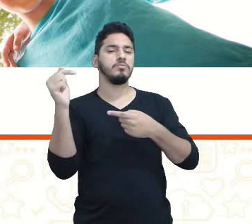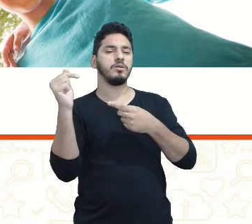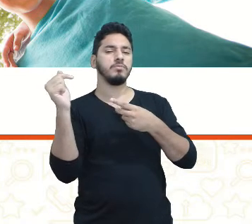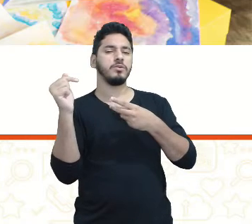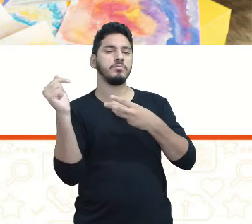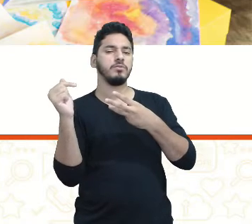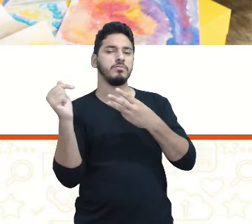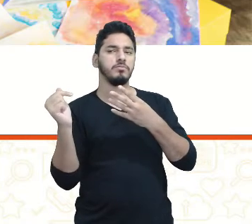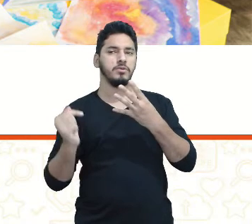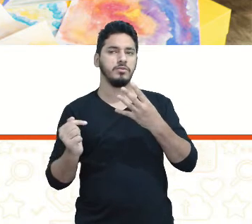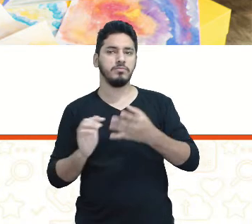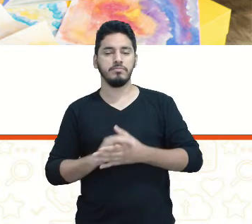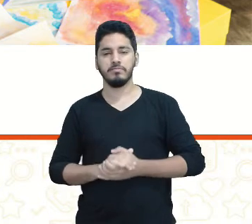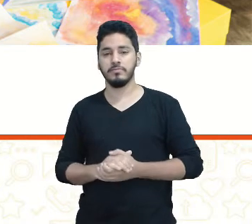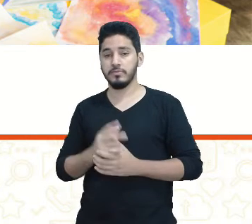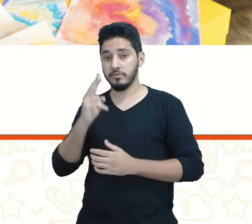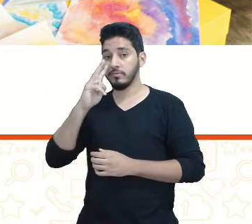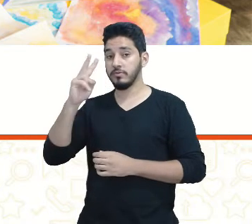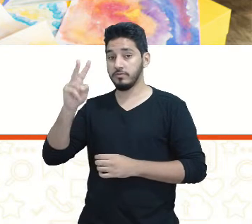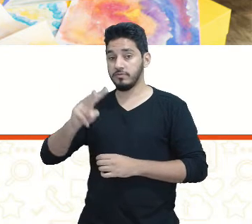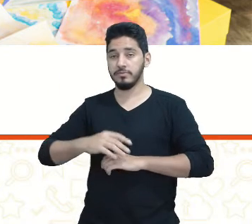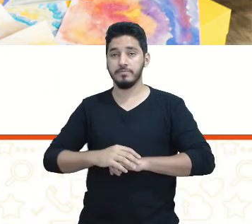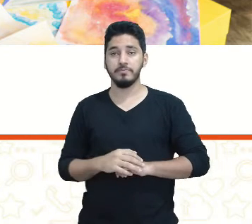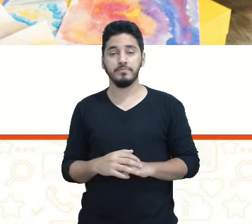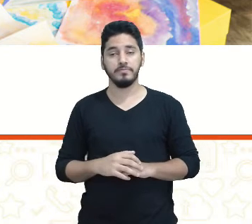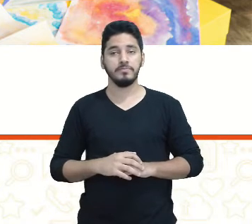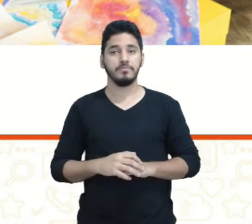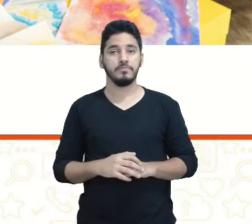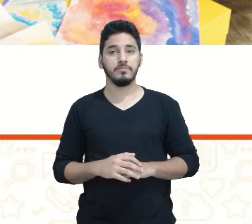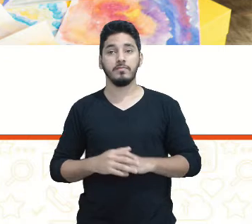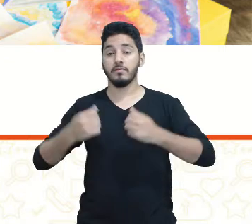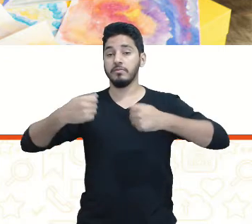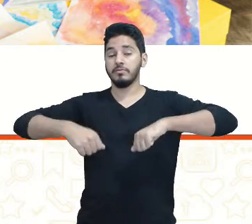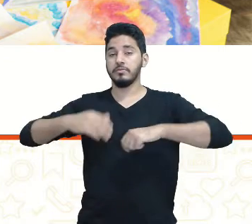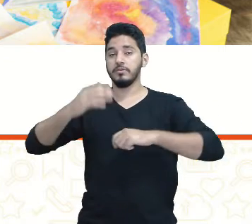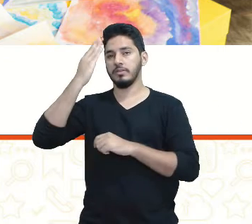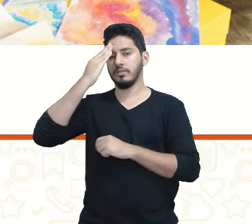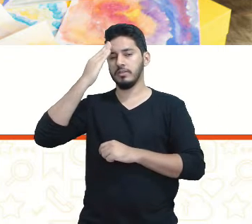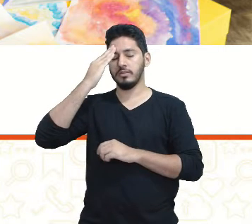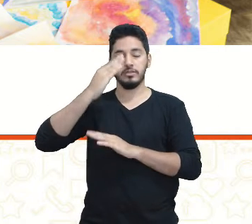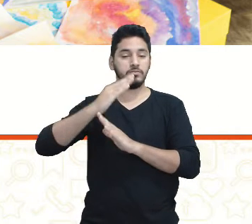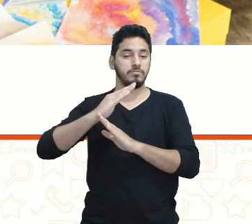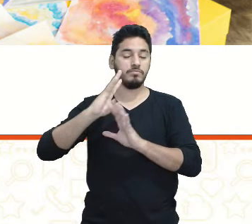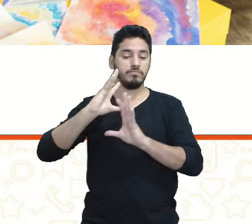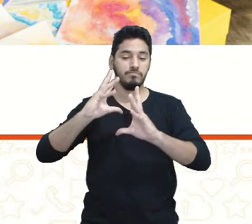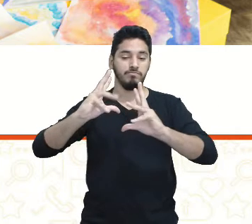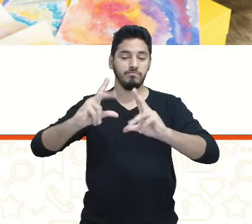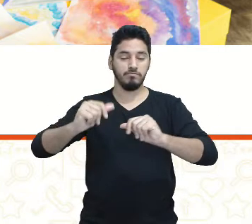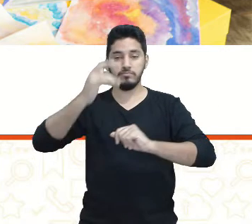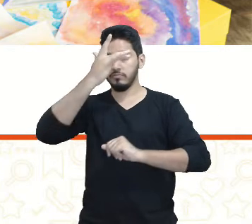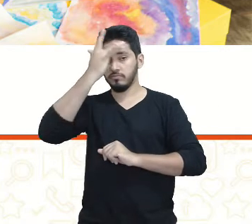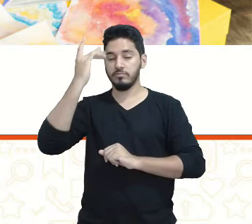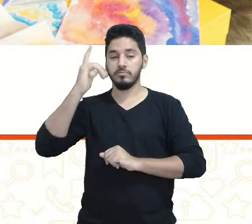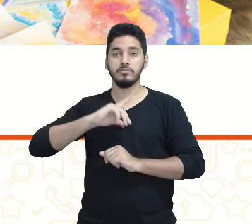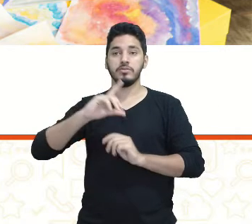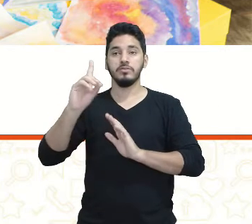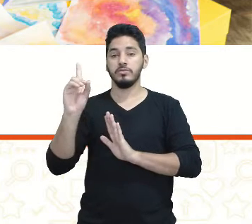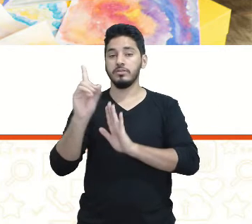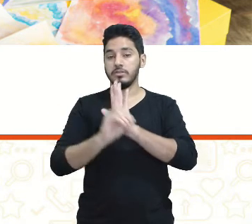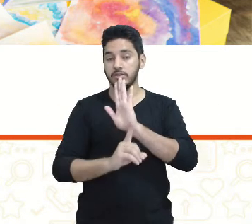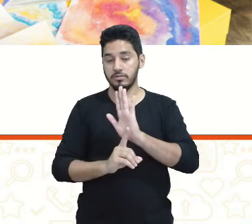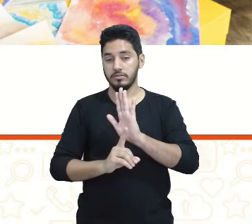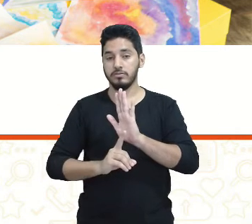educação inclusiva? Vamos ver? Então, precisamos entender que toda pessoa tem o direito